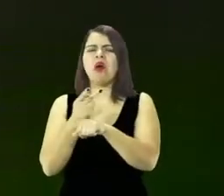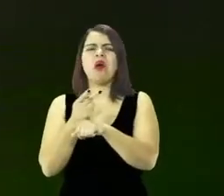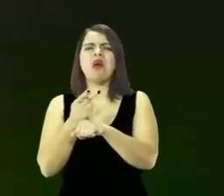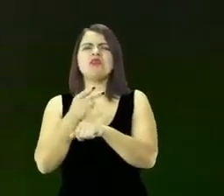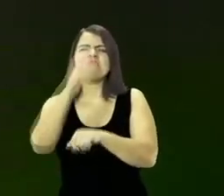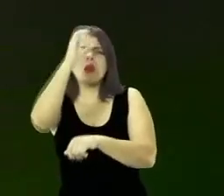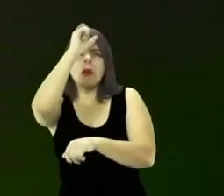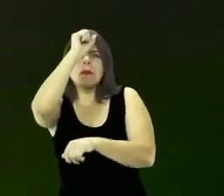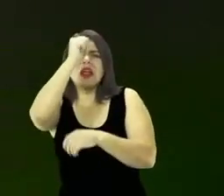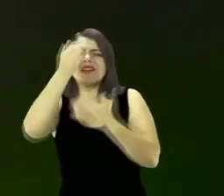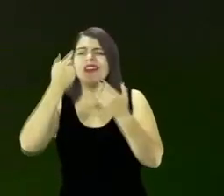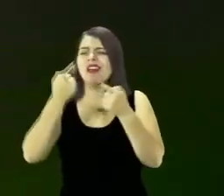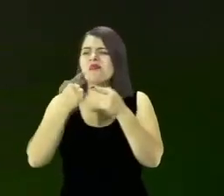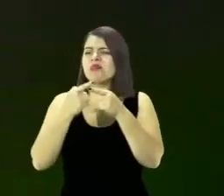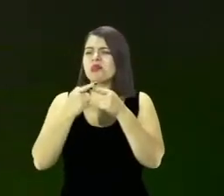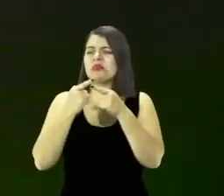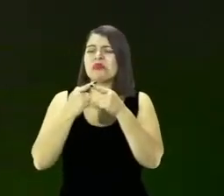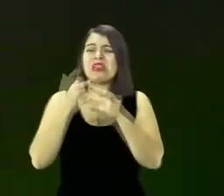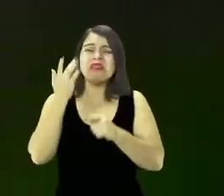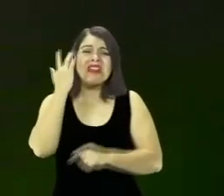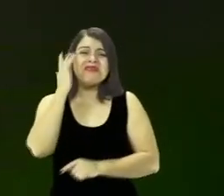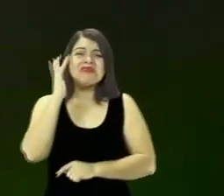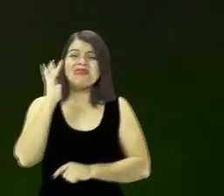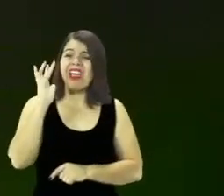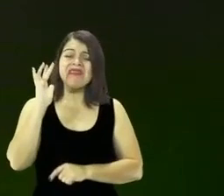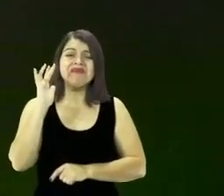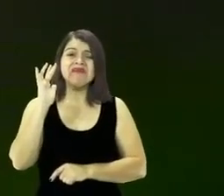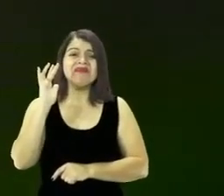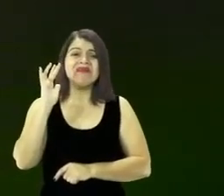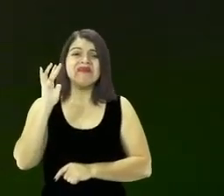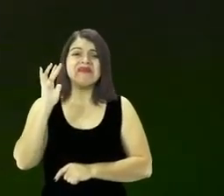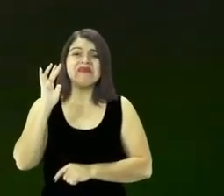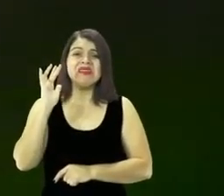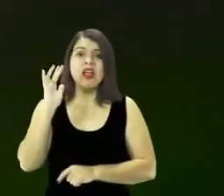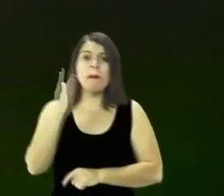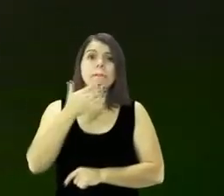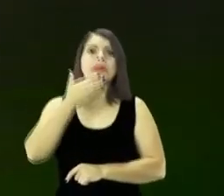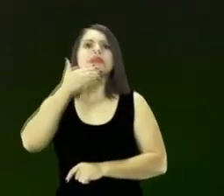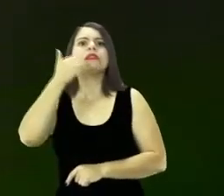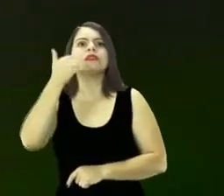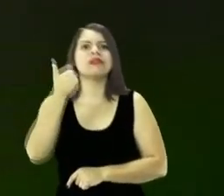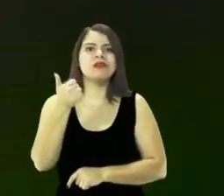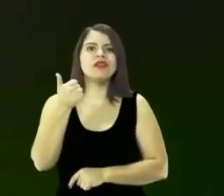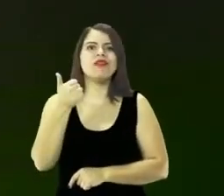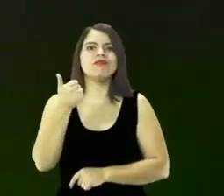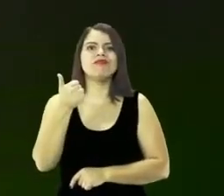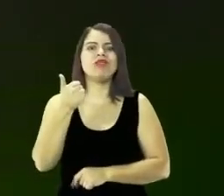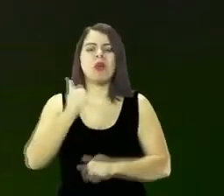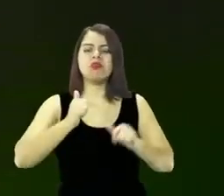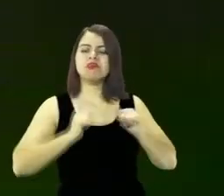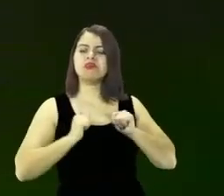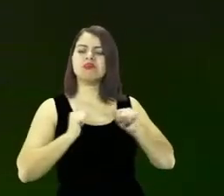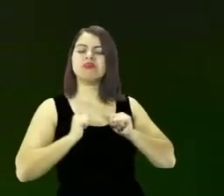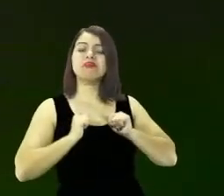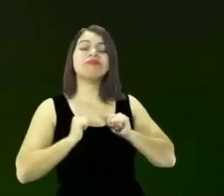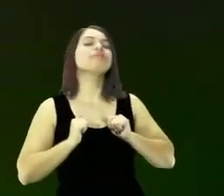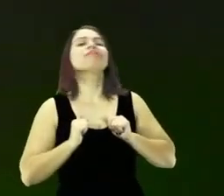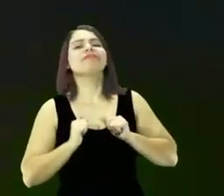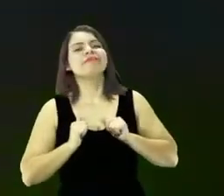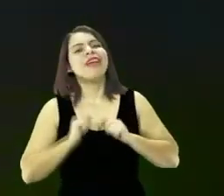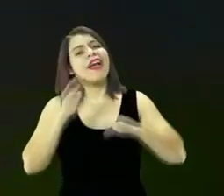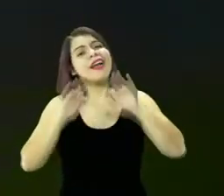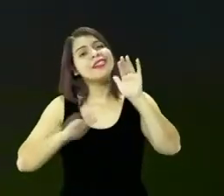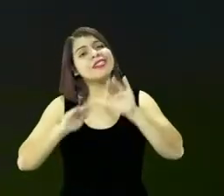que tinha aquele outro nível, um nível mais excelente. Por isso que talvez nessa hora, quantas pessoas